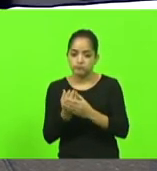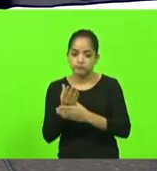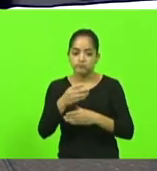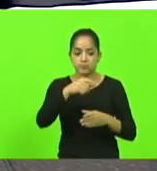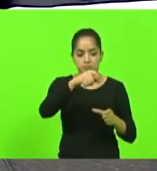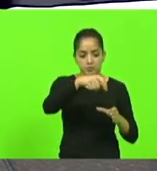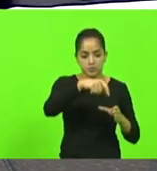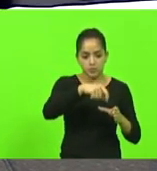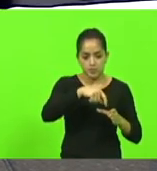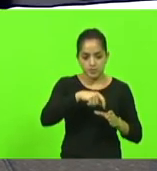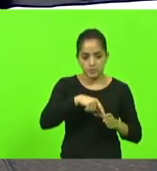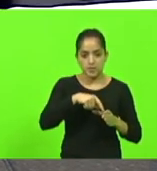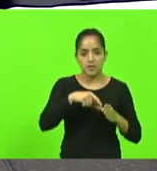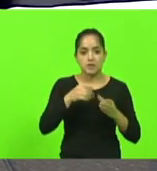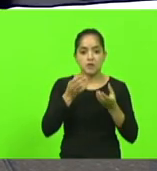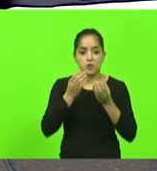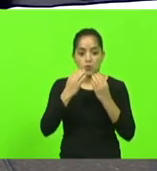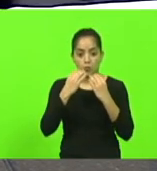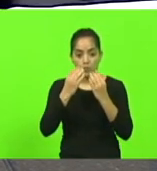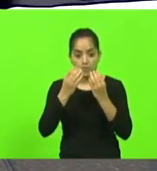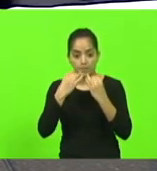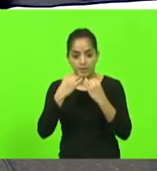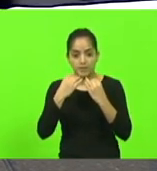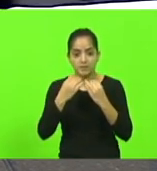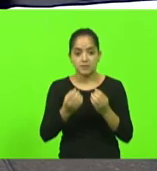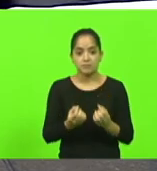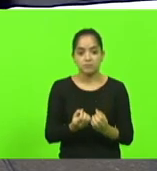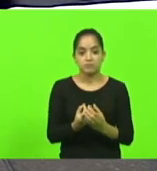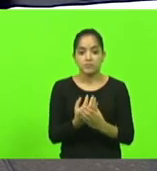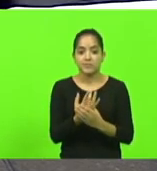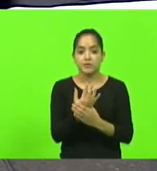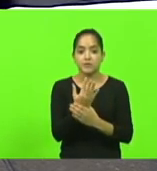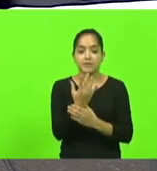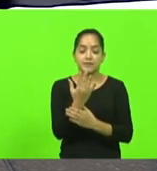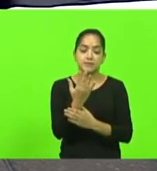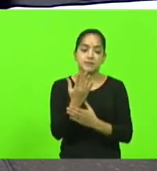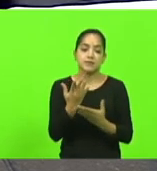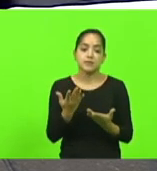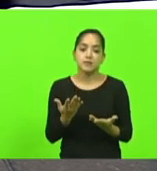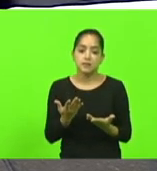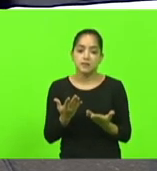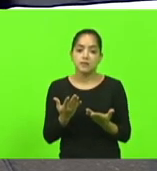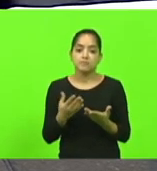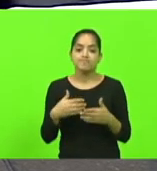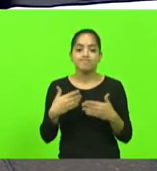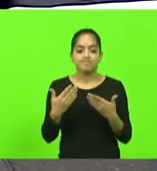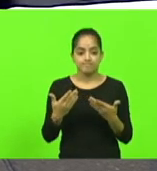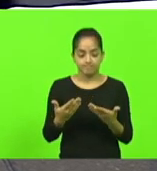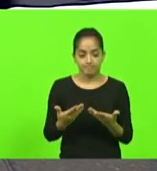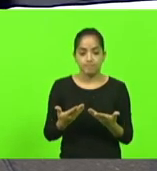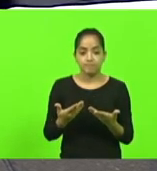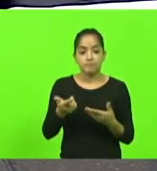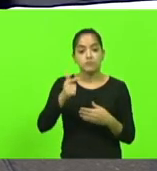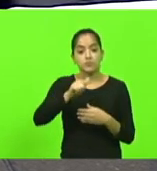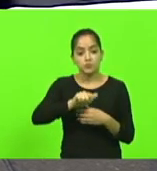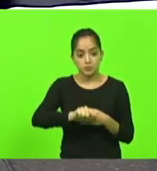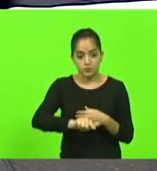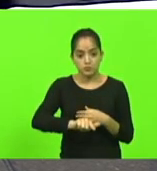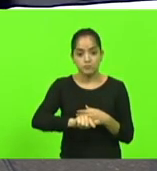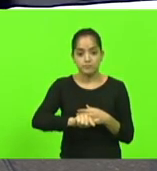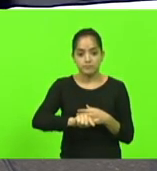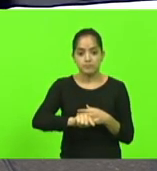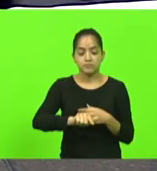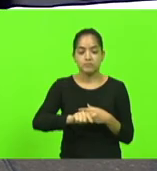o milho que começa a germinar e começa a crescer e vem mais uma vez o inseto